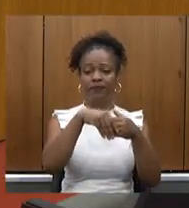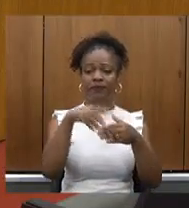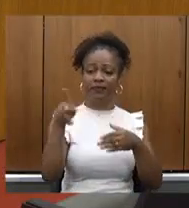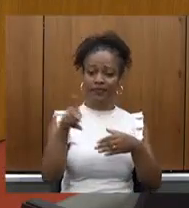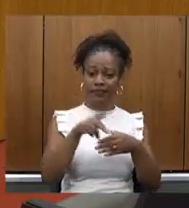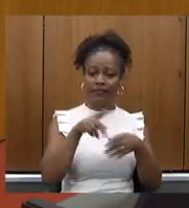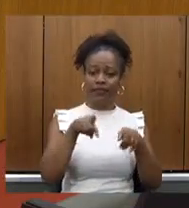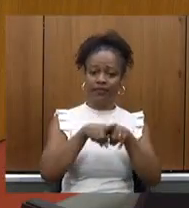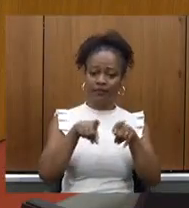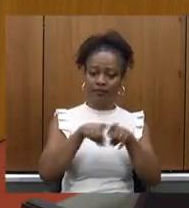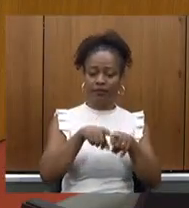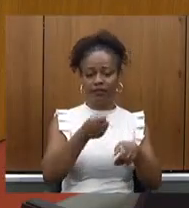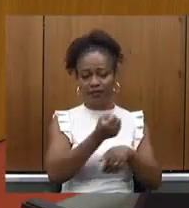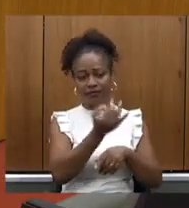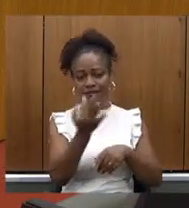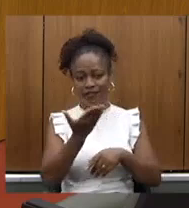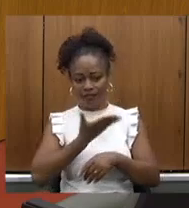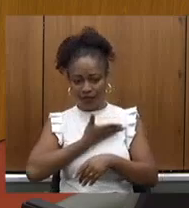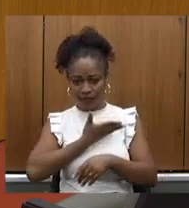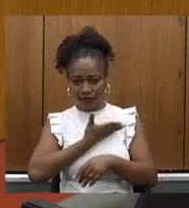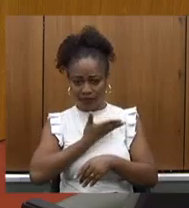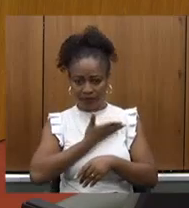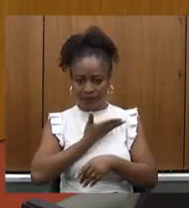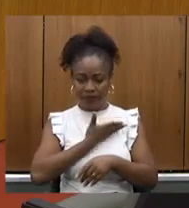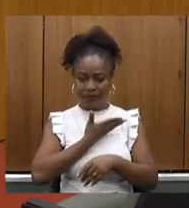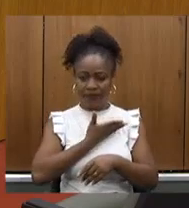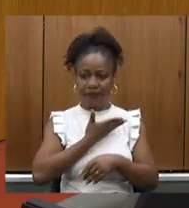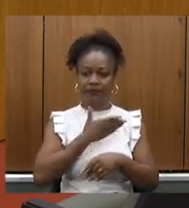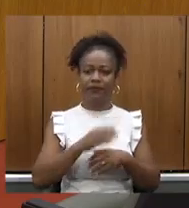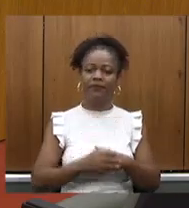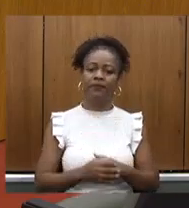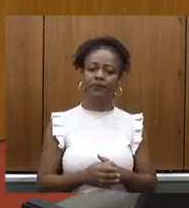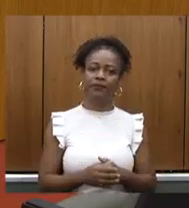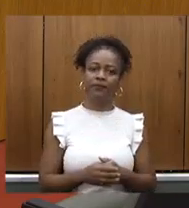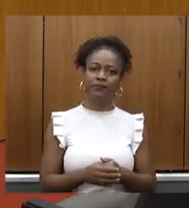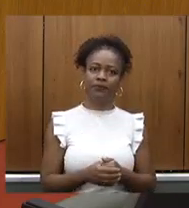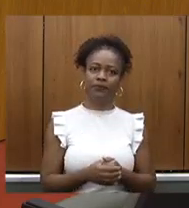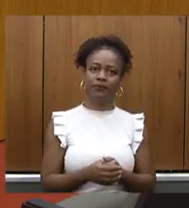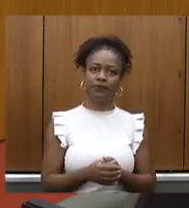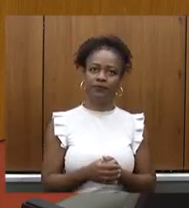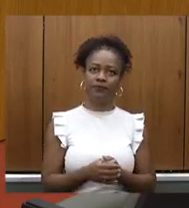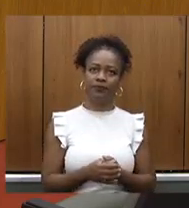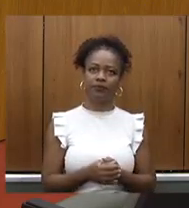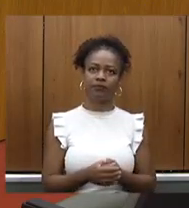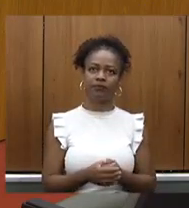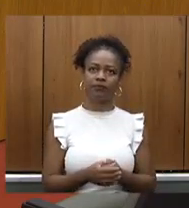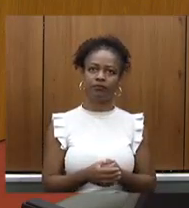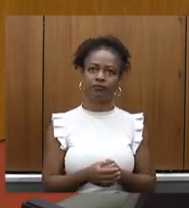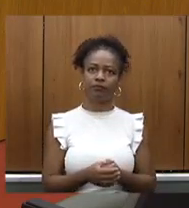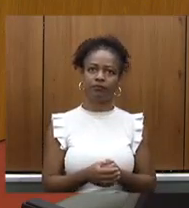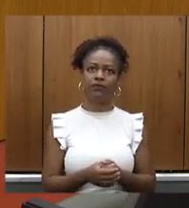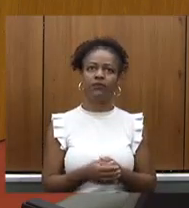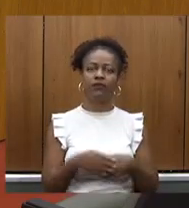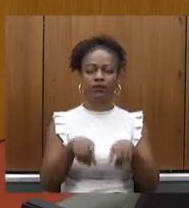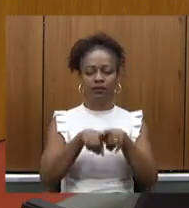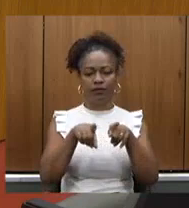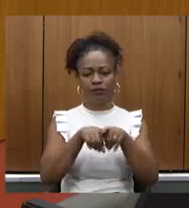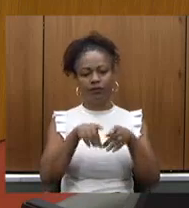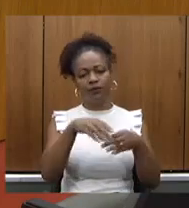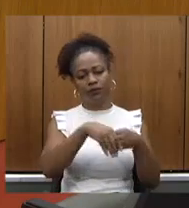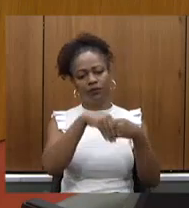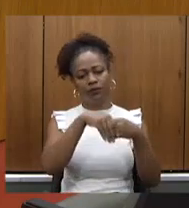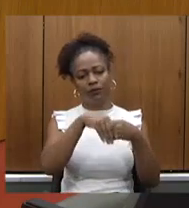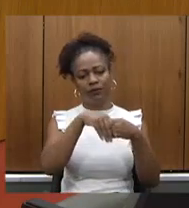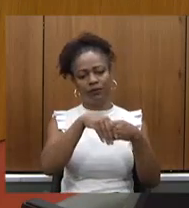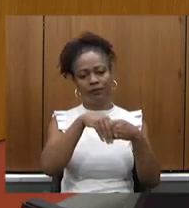Casarantes BX Celise Laviora Beatriz Dalmo Ribeiro cumprimento de forma